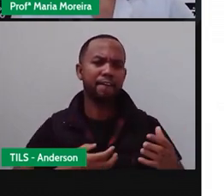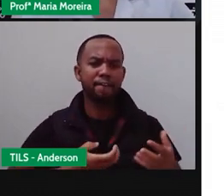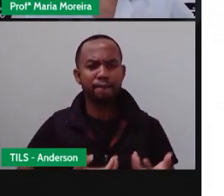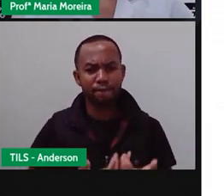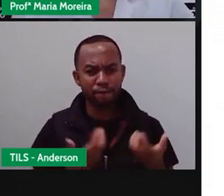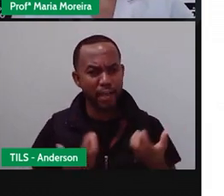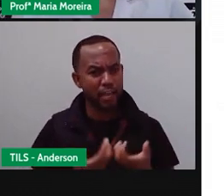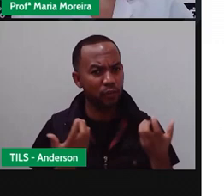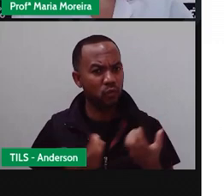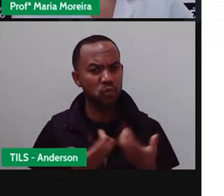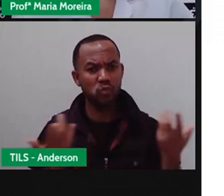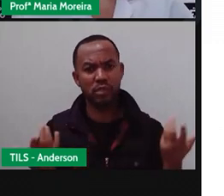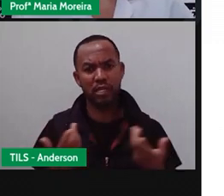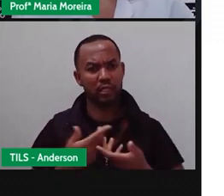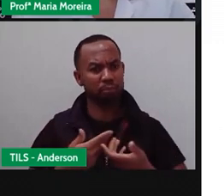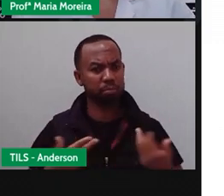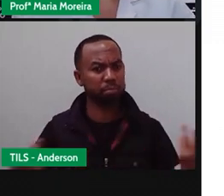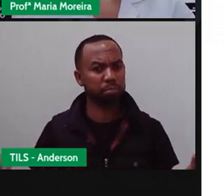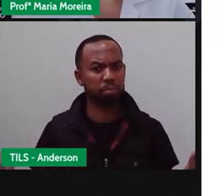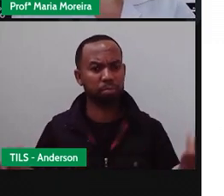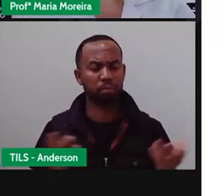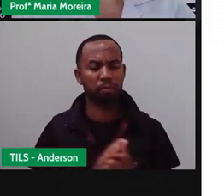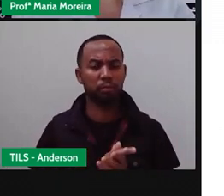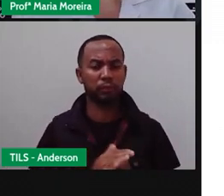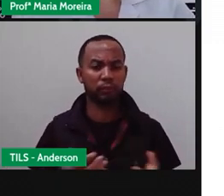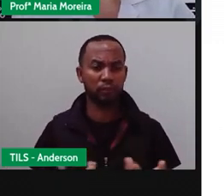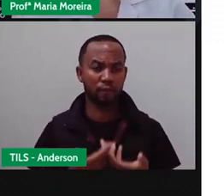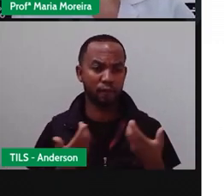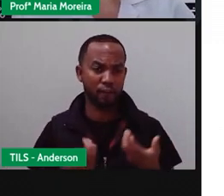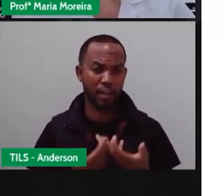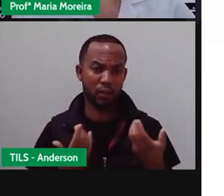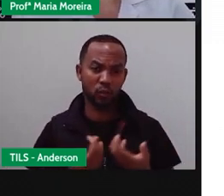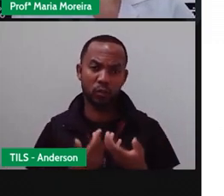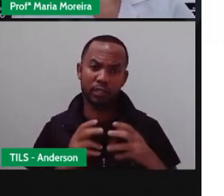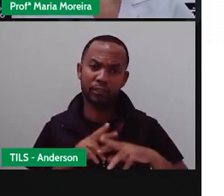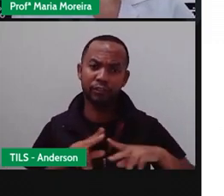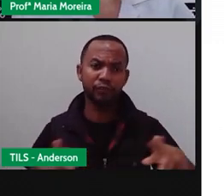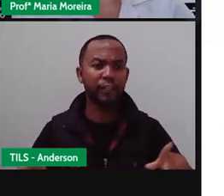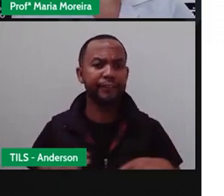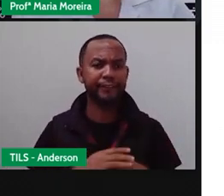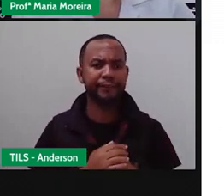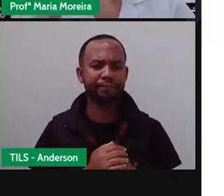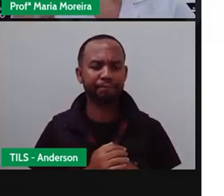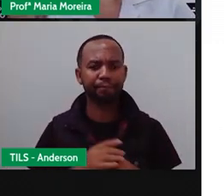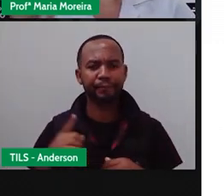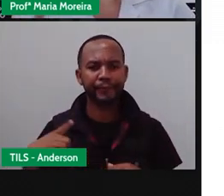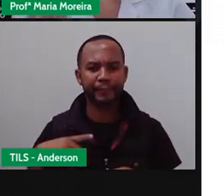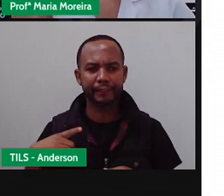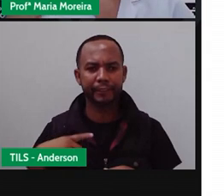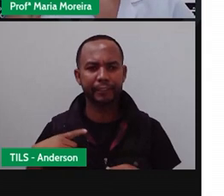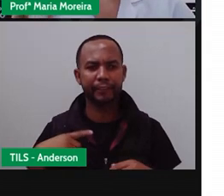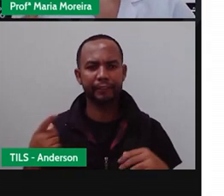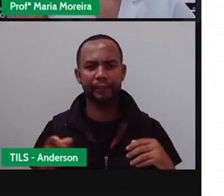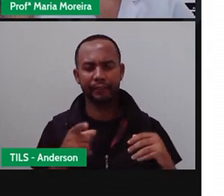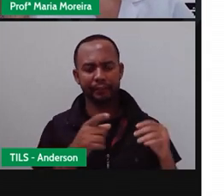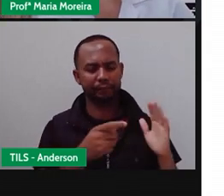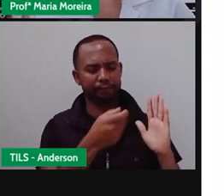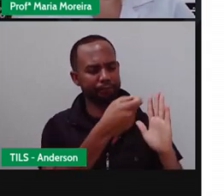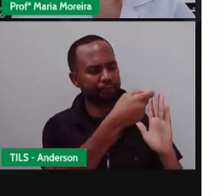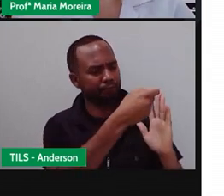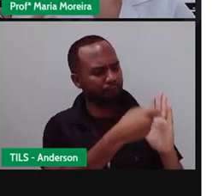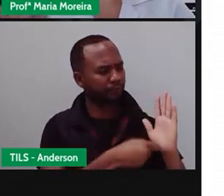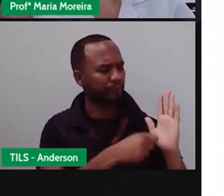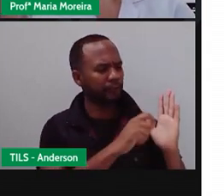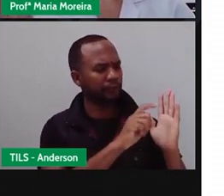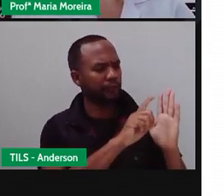De frutas? Não. De quê? Legumes e verduras, né? E você tem caderno, lápis,